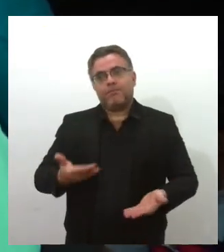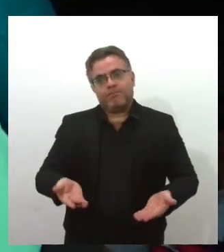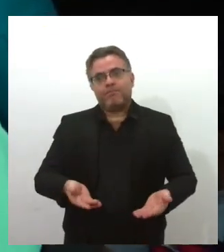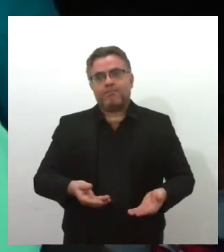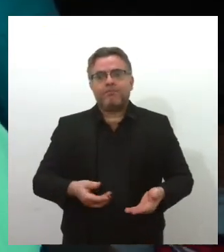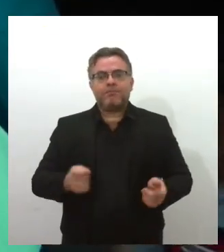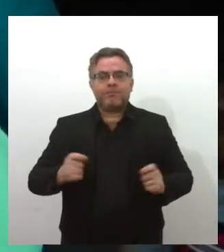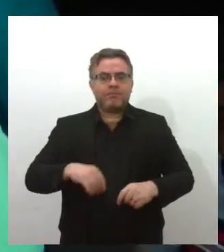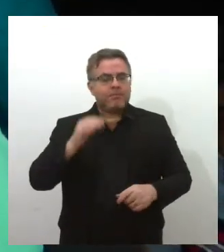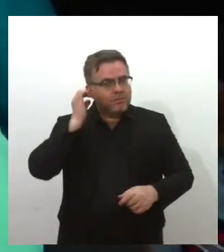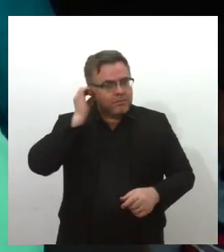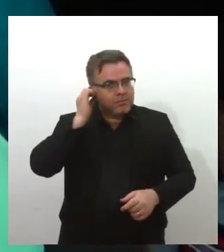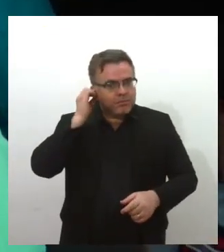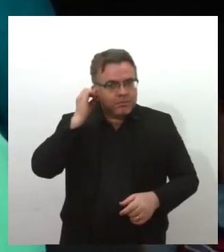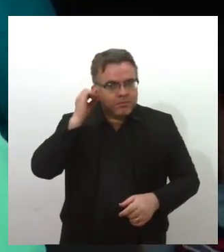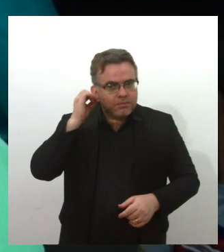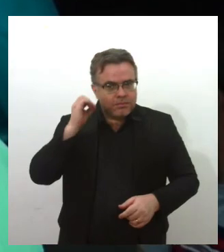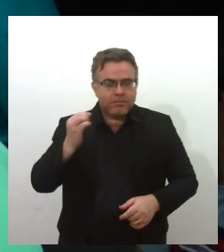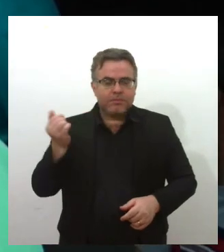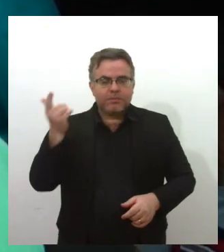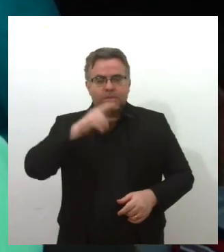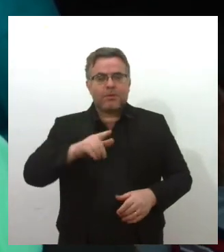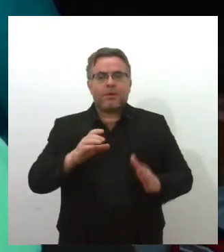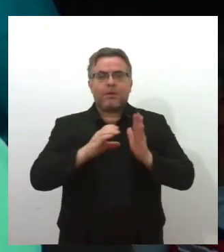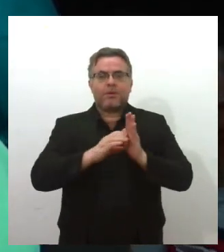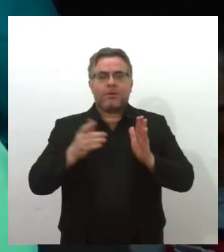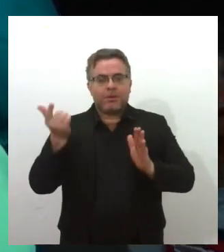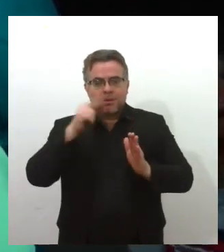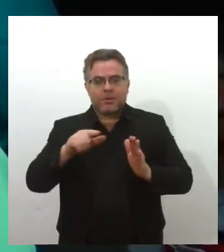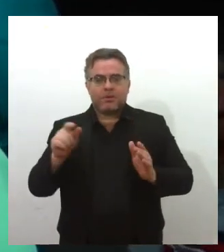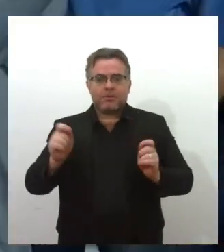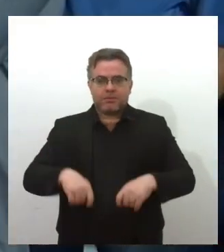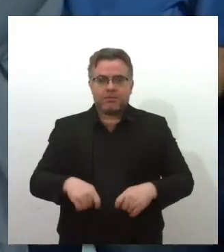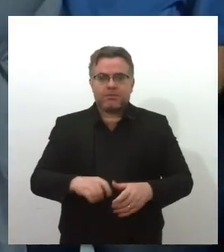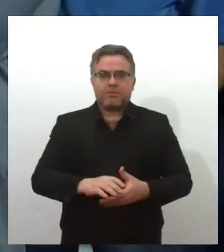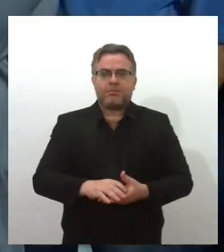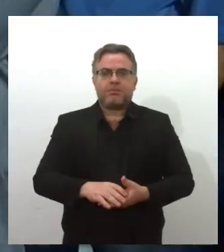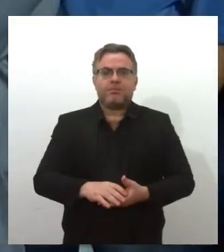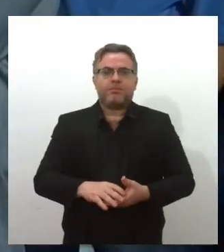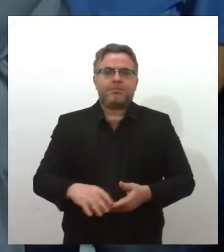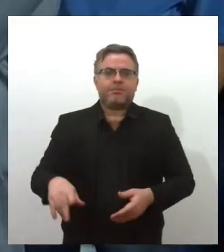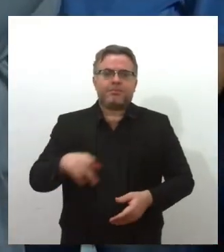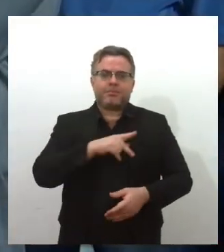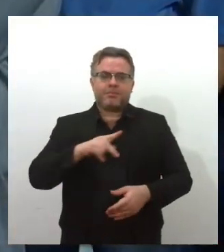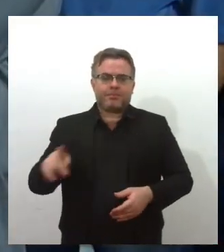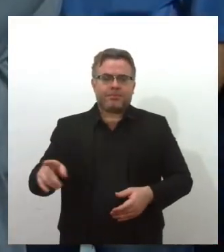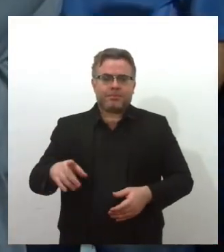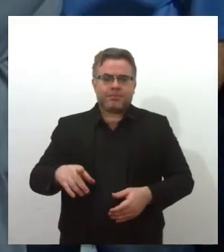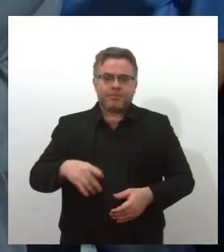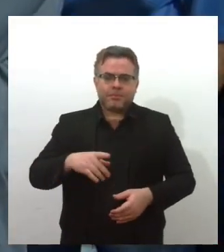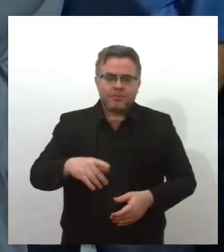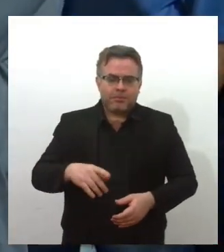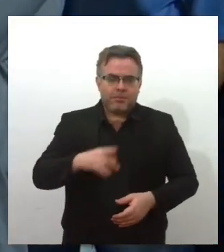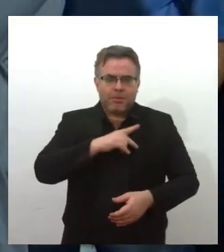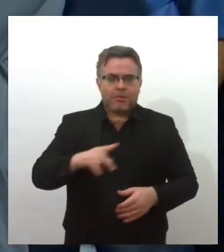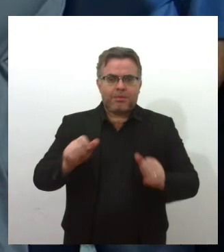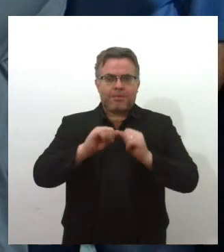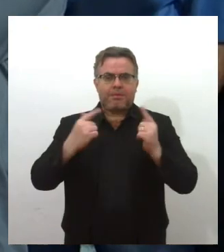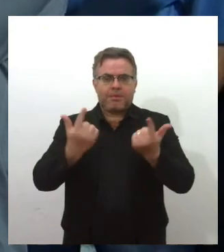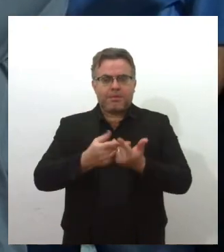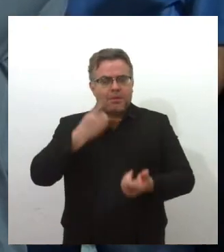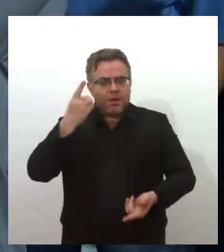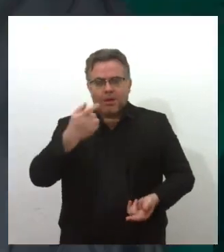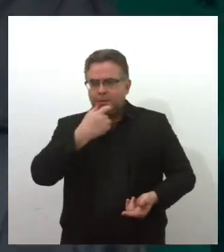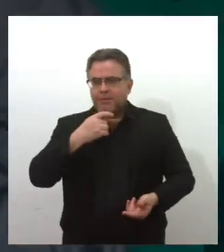E quem ganha é toda a comunidade, né? Com essas obras. O presidente da Assembleia Legislativa de Sergipe,